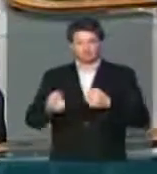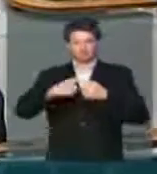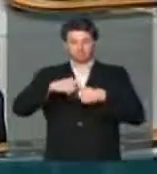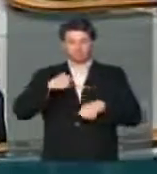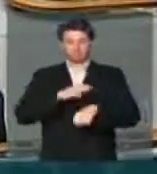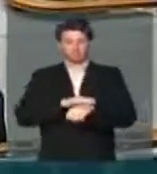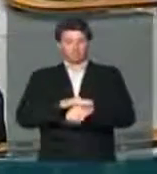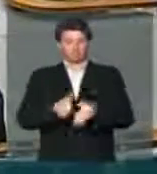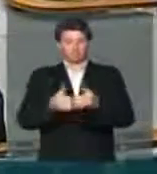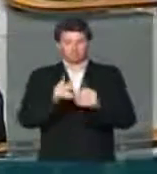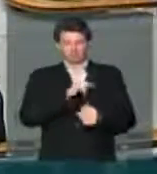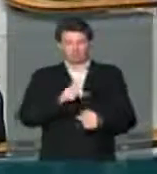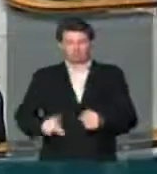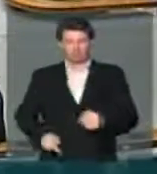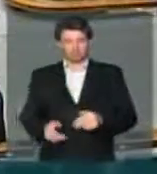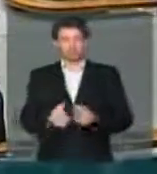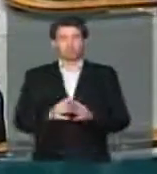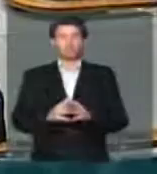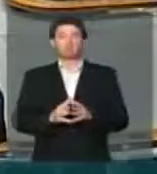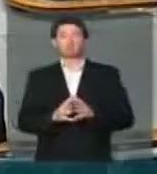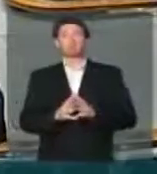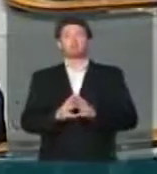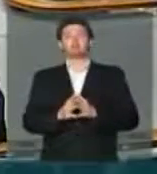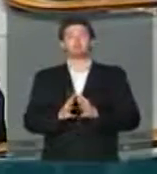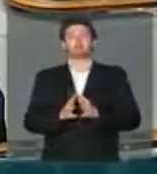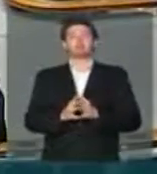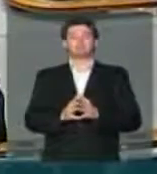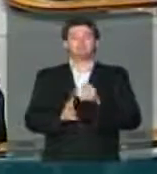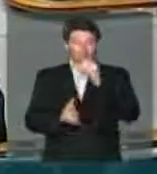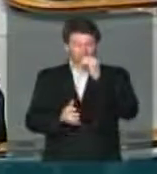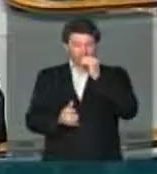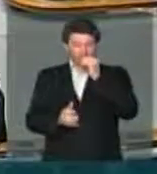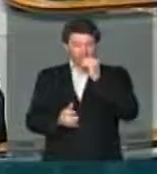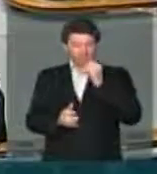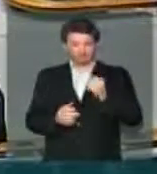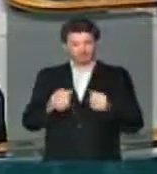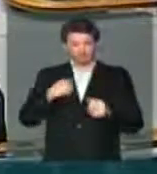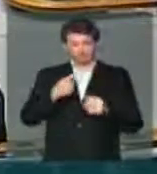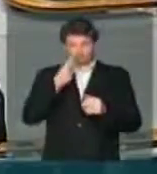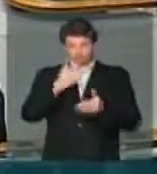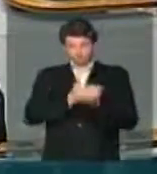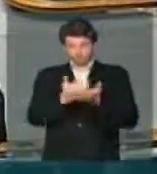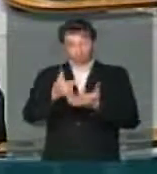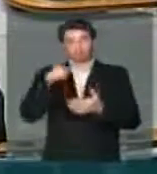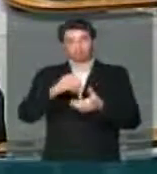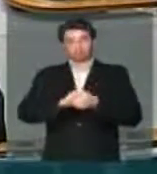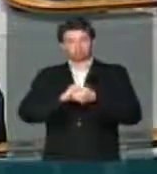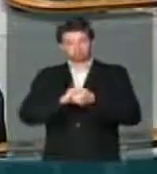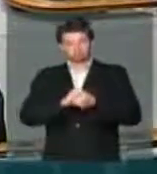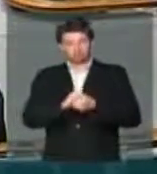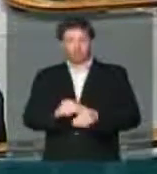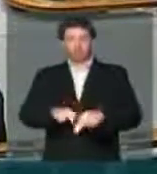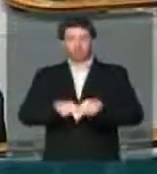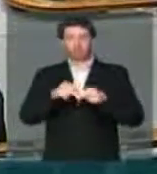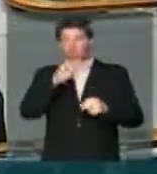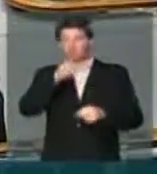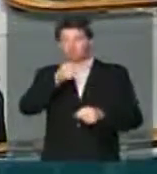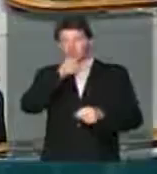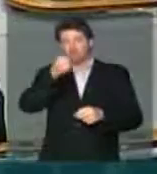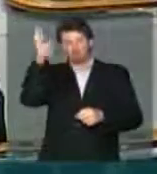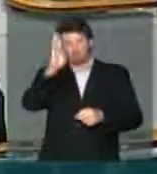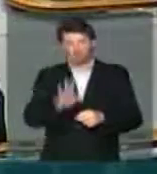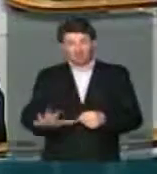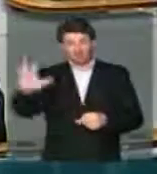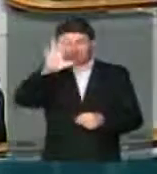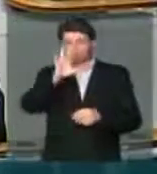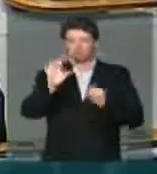por favor. Sr. Presidente, Srs. Deputados, as minhas primeiras palavras são de congratulações pelos jornalistas do Brasil de